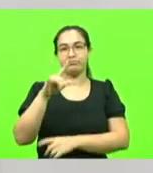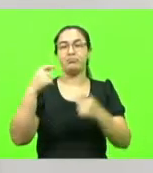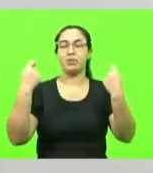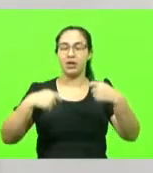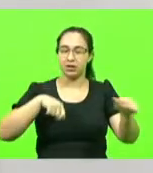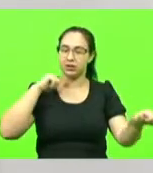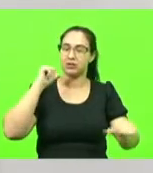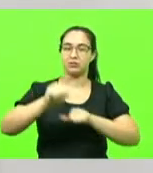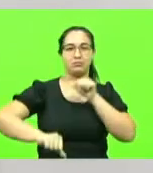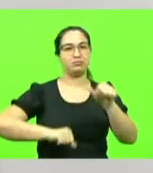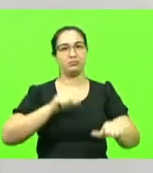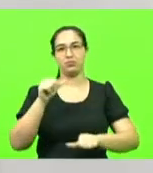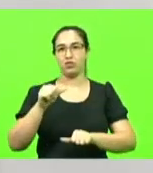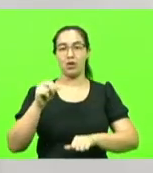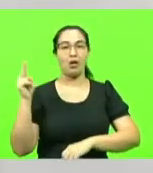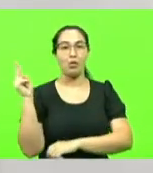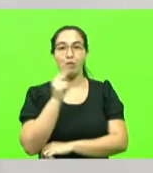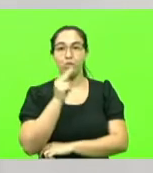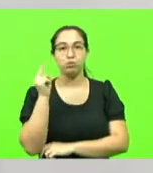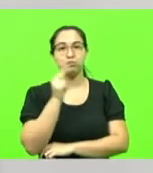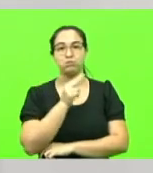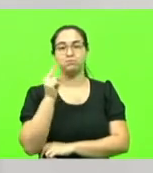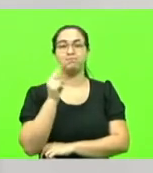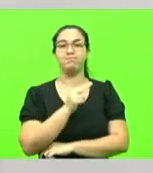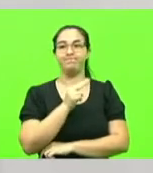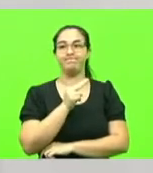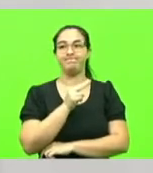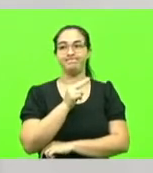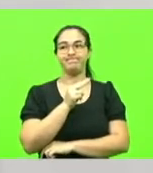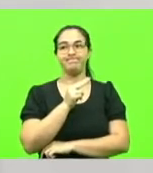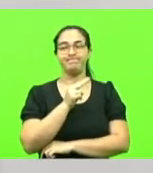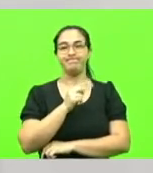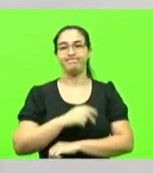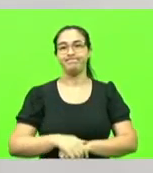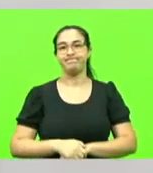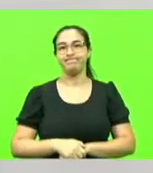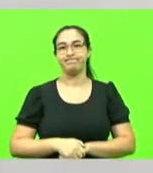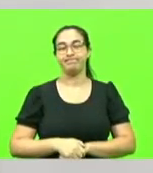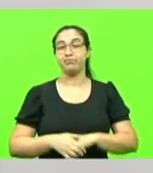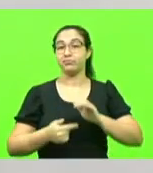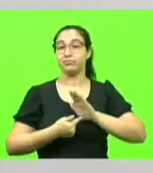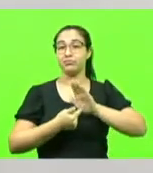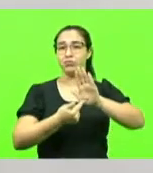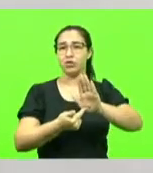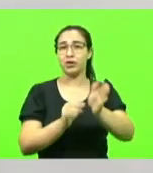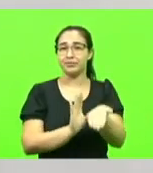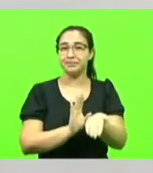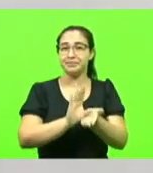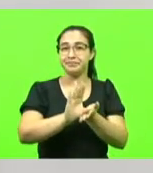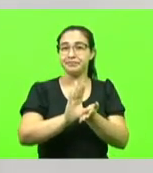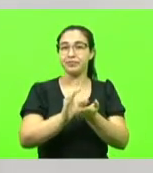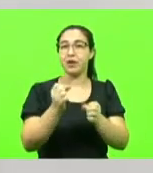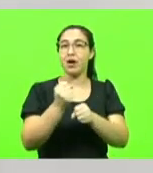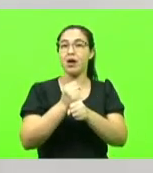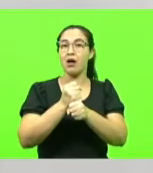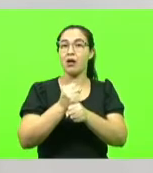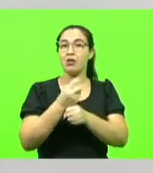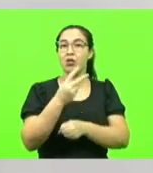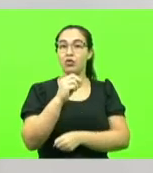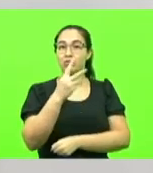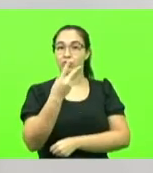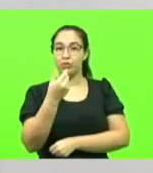precisa mudar urgentemente. Eu trago aqui os investimentos deste ano em alguns dos estados